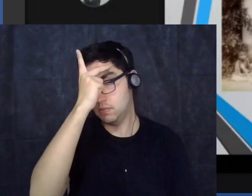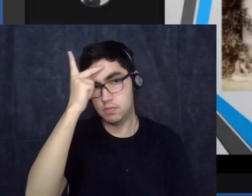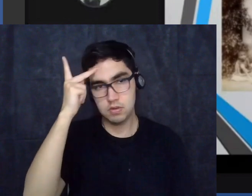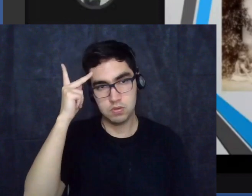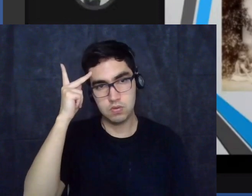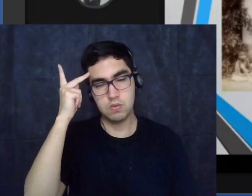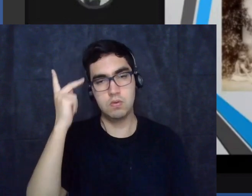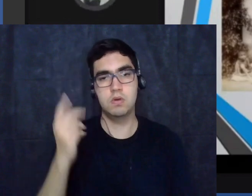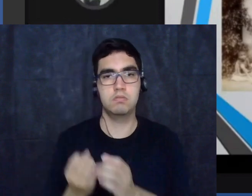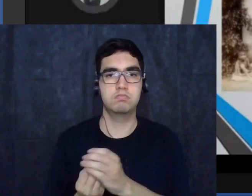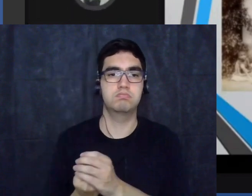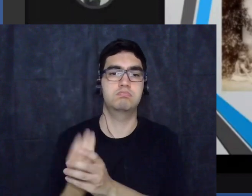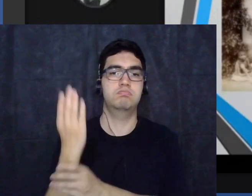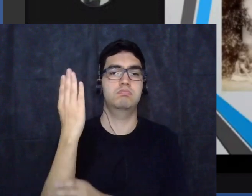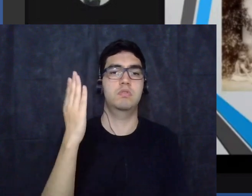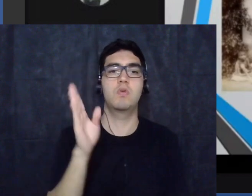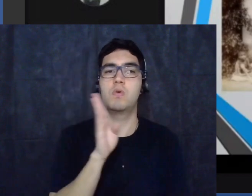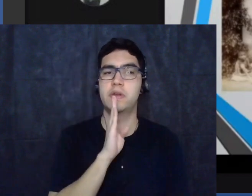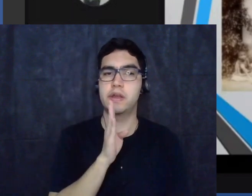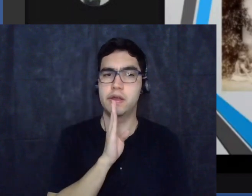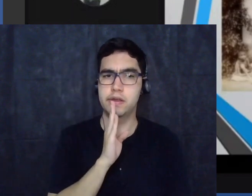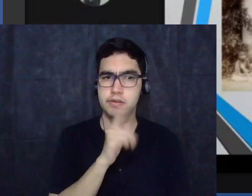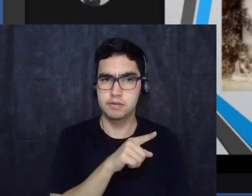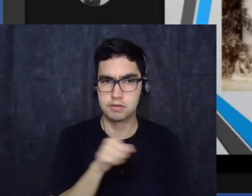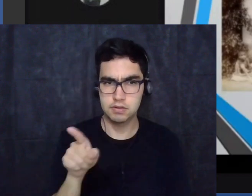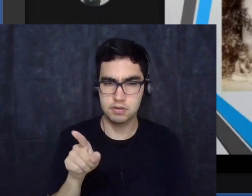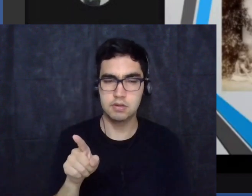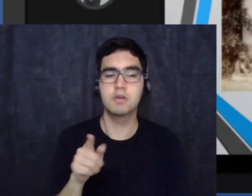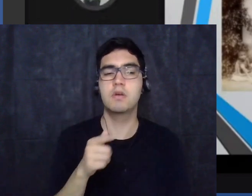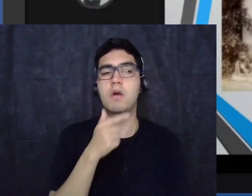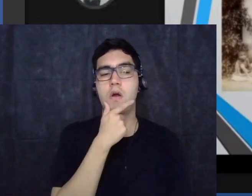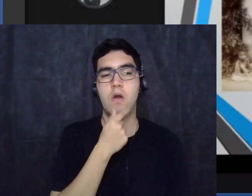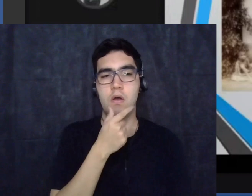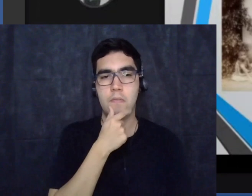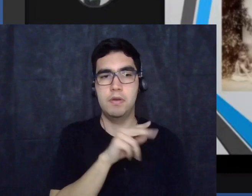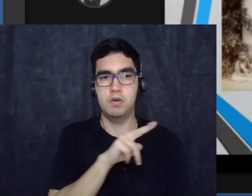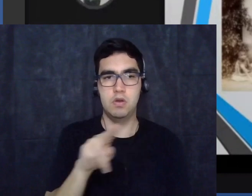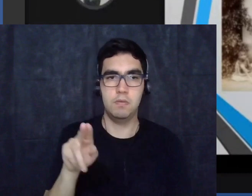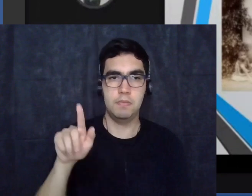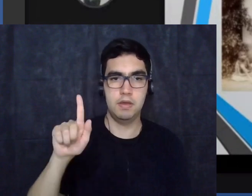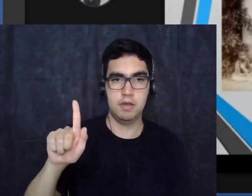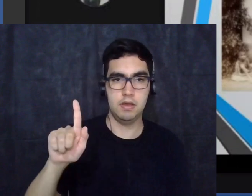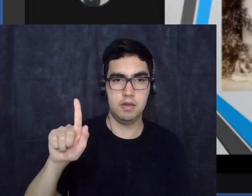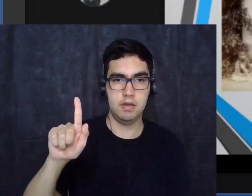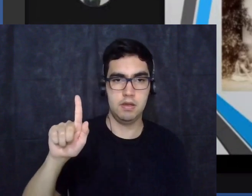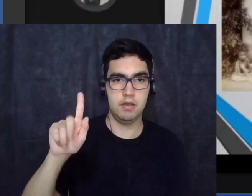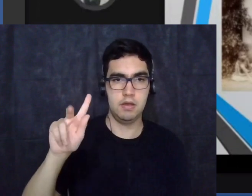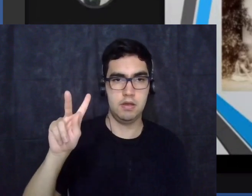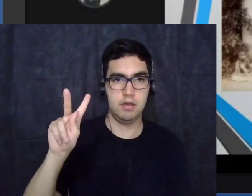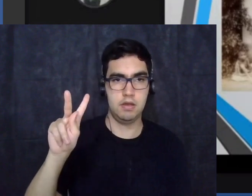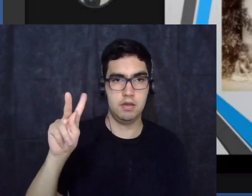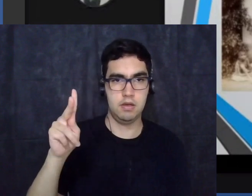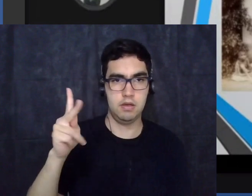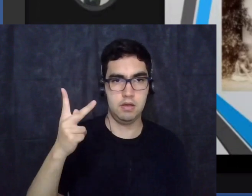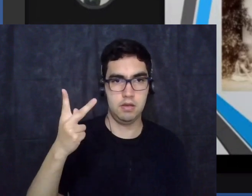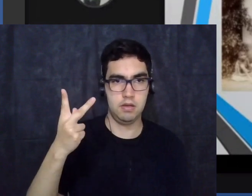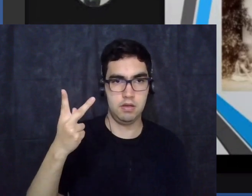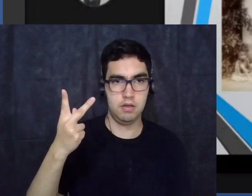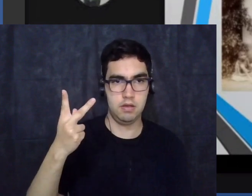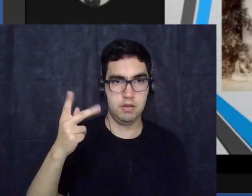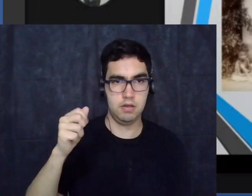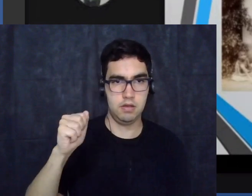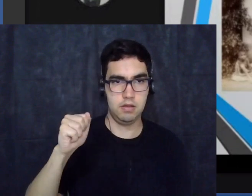vocês conhecem que é o Gandhi porque nós estamos assistindo na Índia um ciclo de